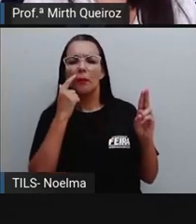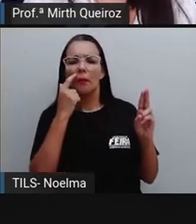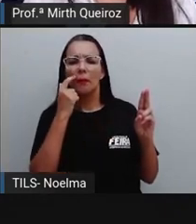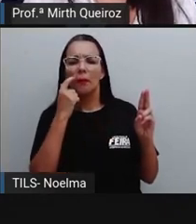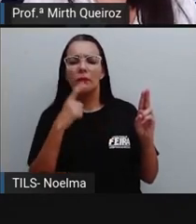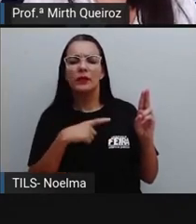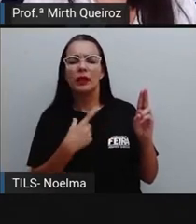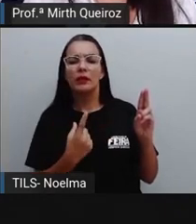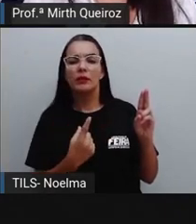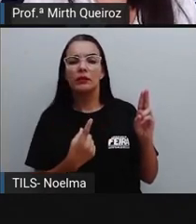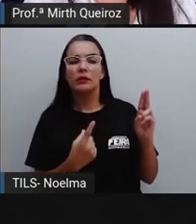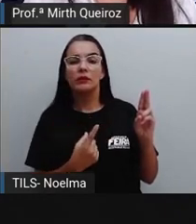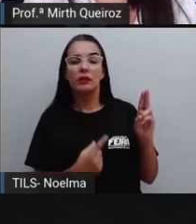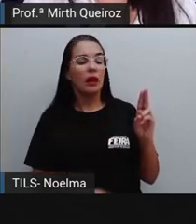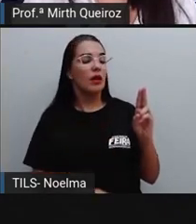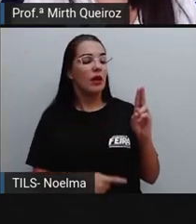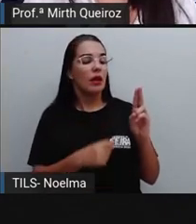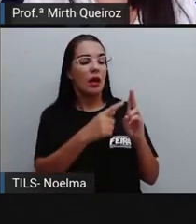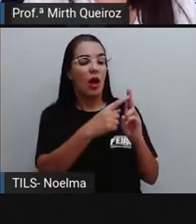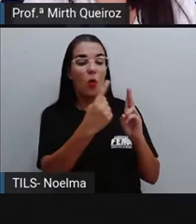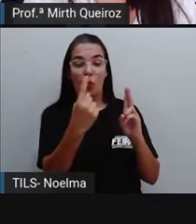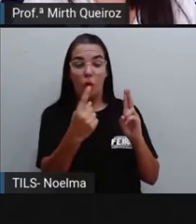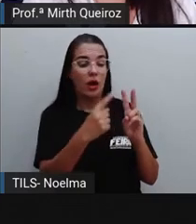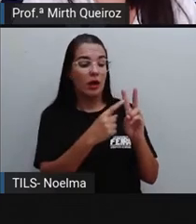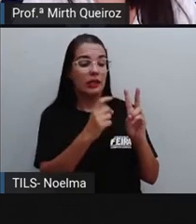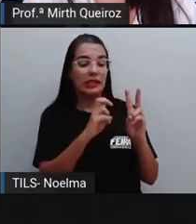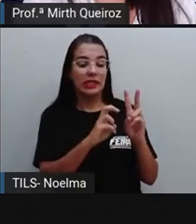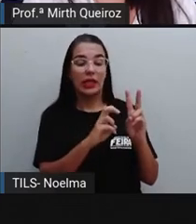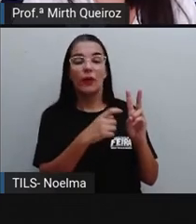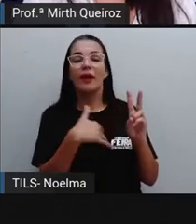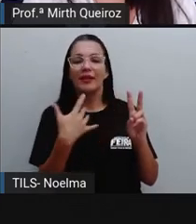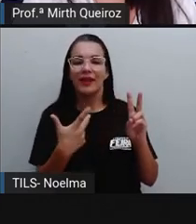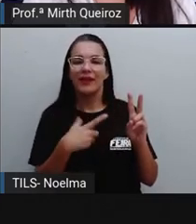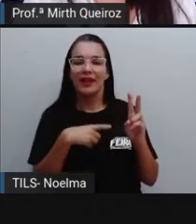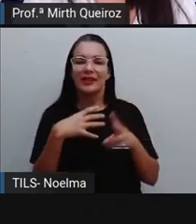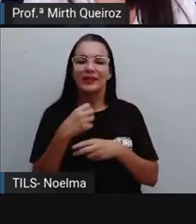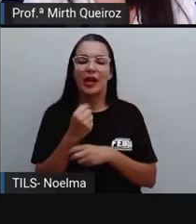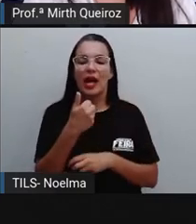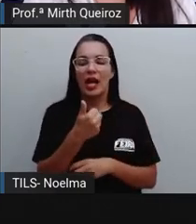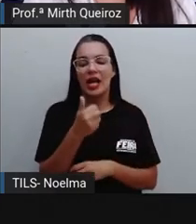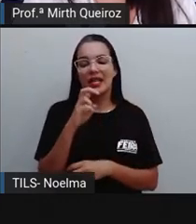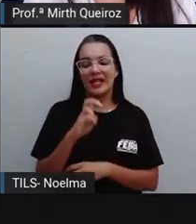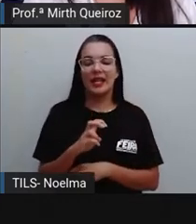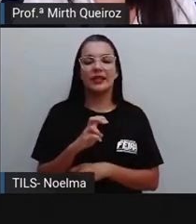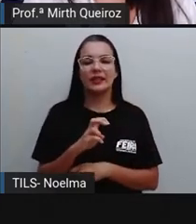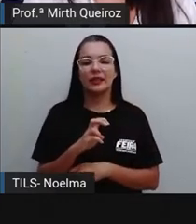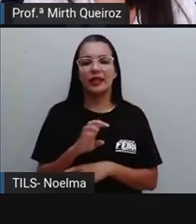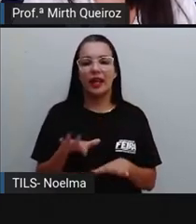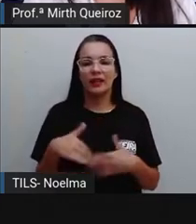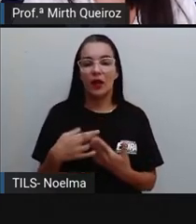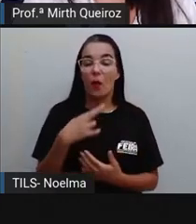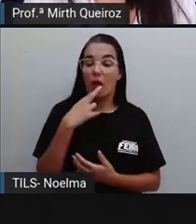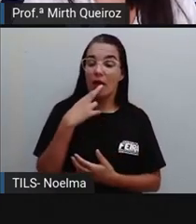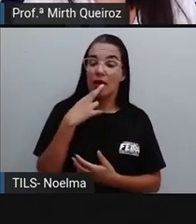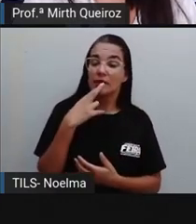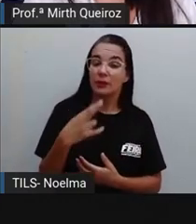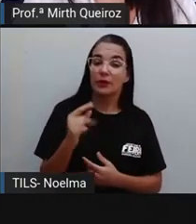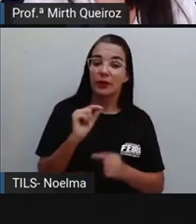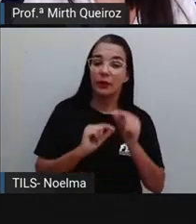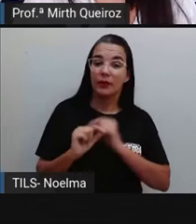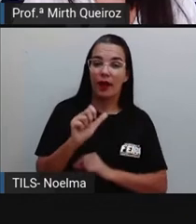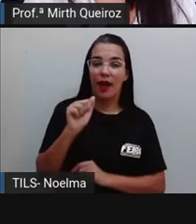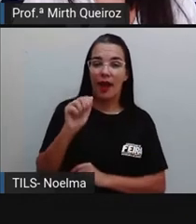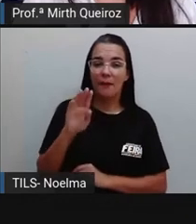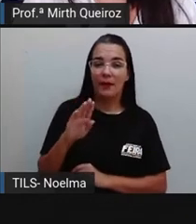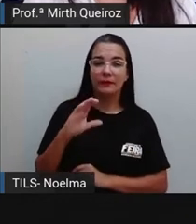unidade, nós temos o número a cinco. Então, nós temos quinze, né? Porque é dez, nesse caso, um representa dez, que é